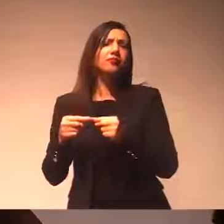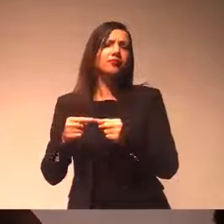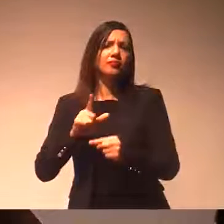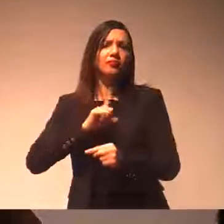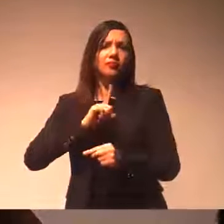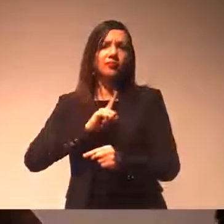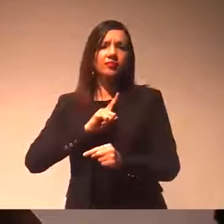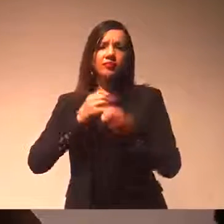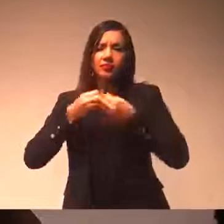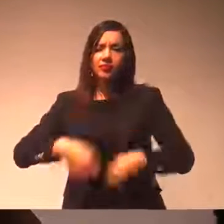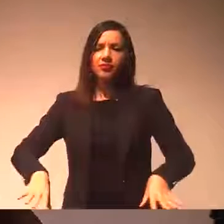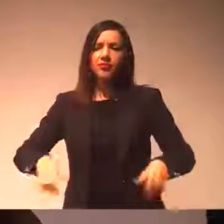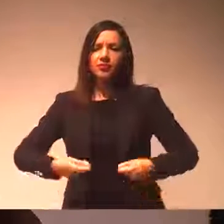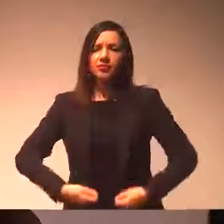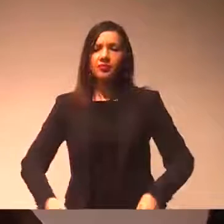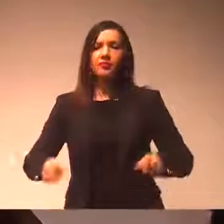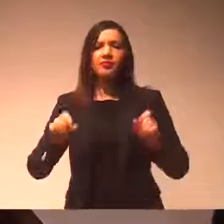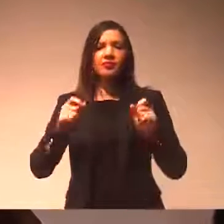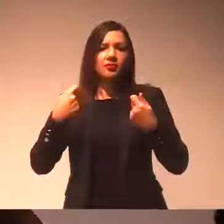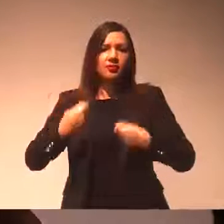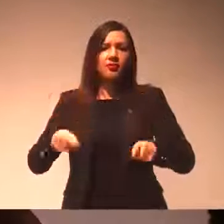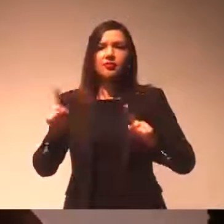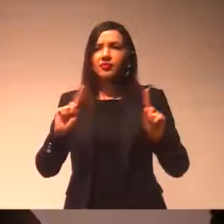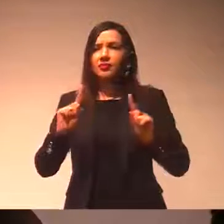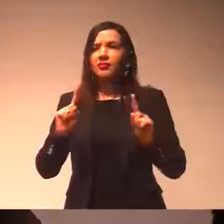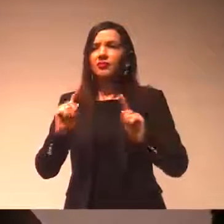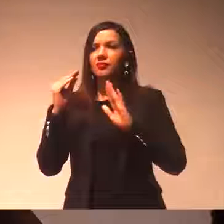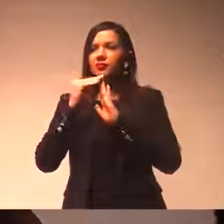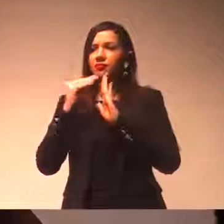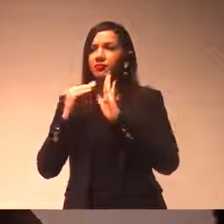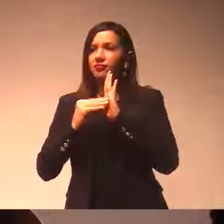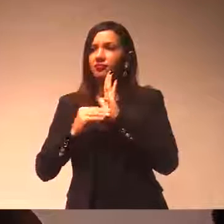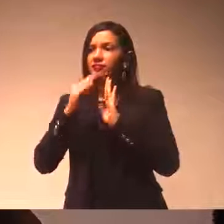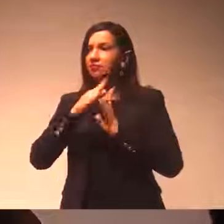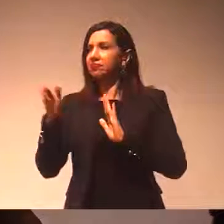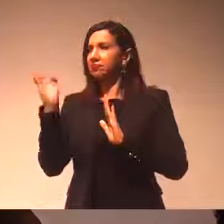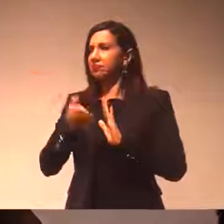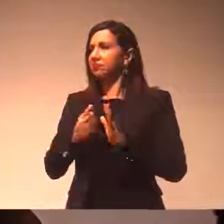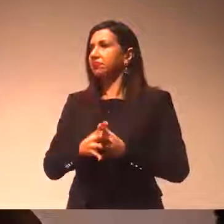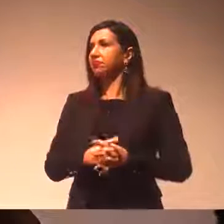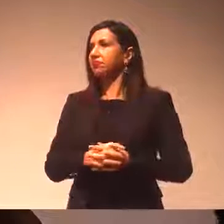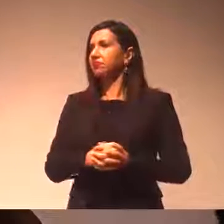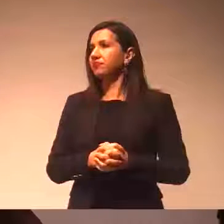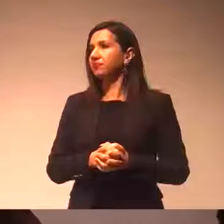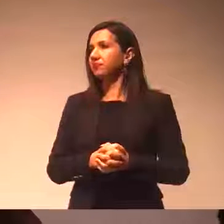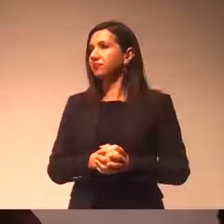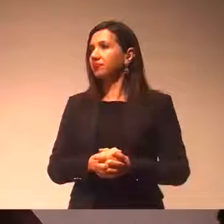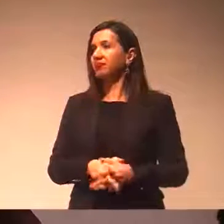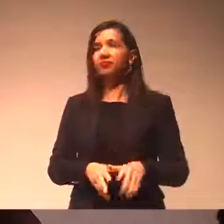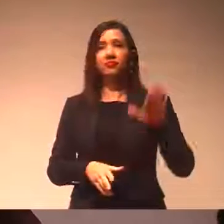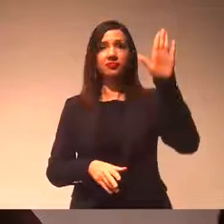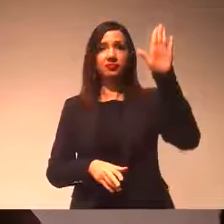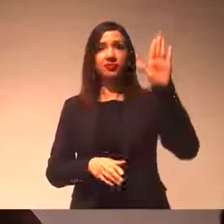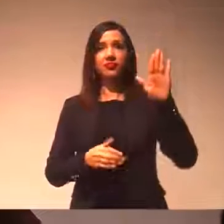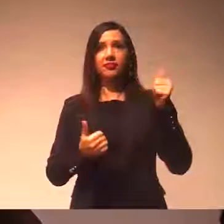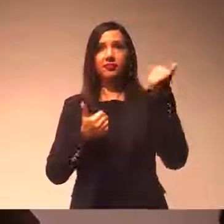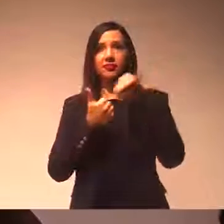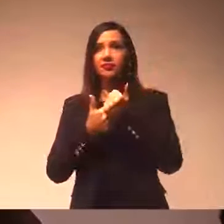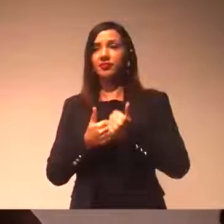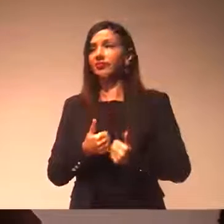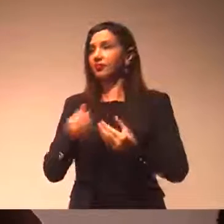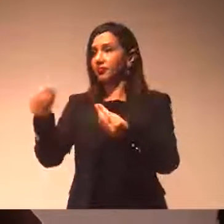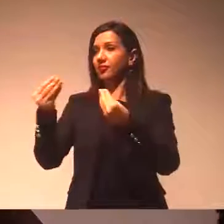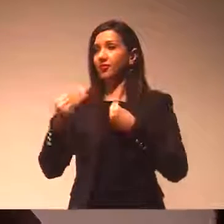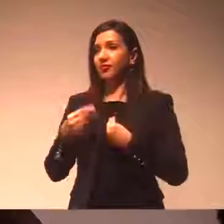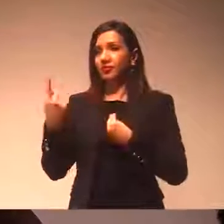desnecessário, porque certamente o veto seria derrubado, porque não faria sentido. Concede uma parte, vereador? Sim, vereador. Chegou a casa, sim,